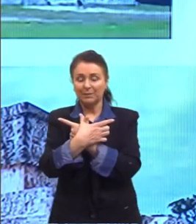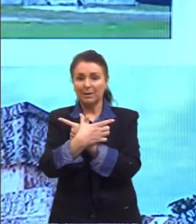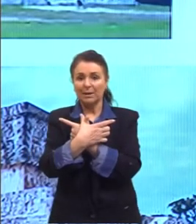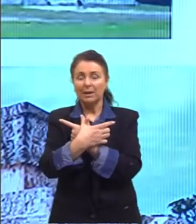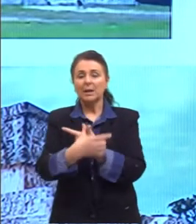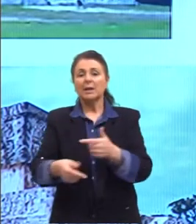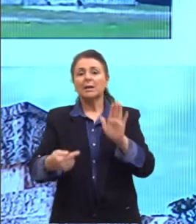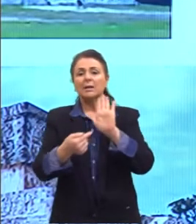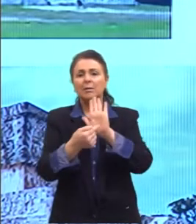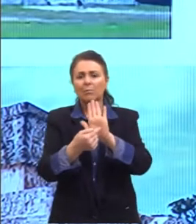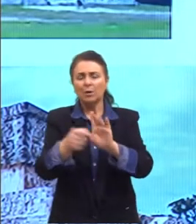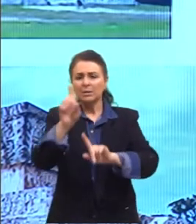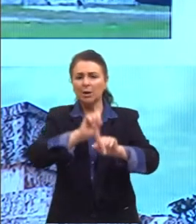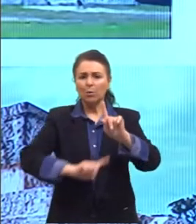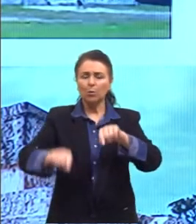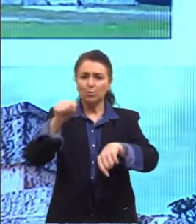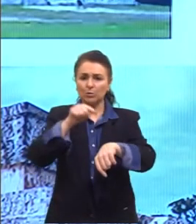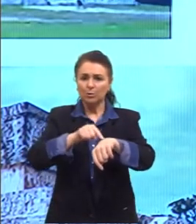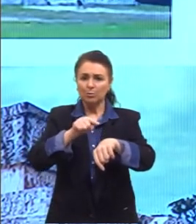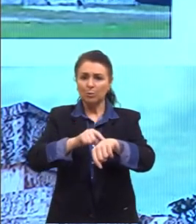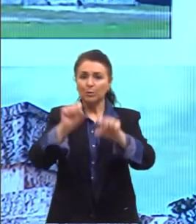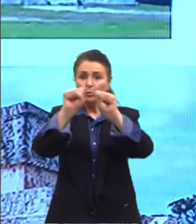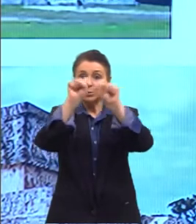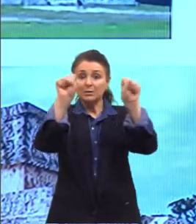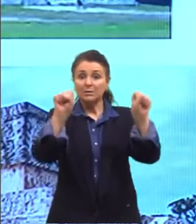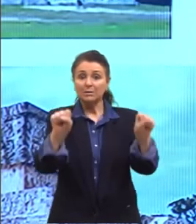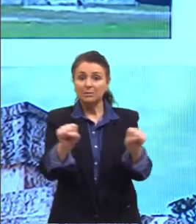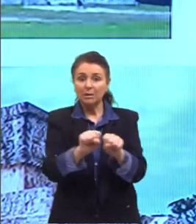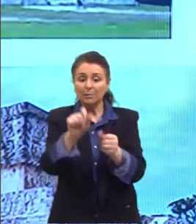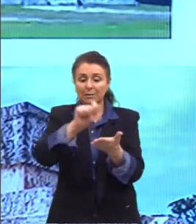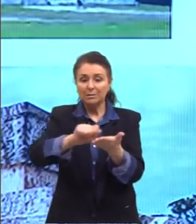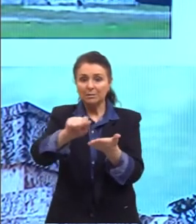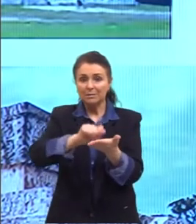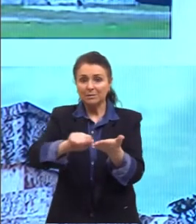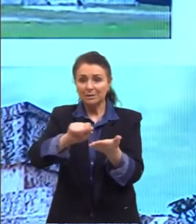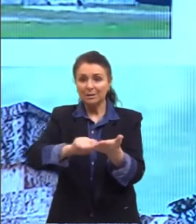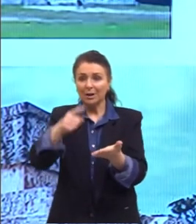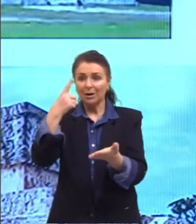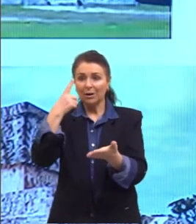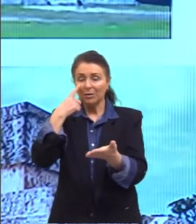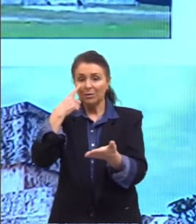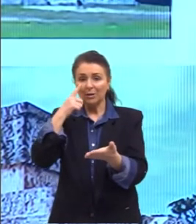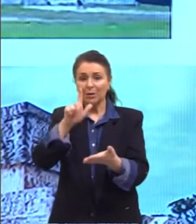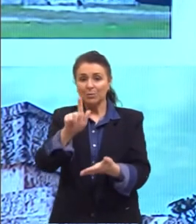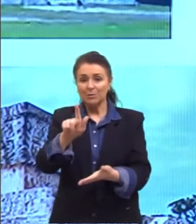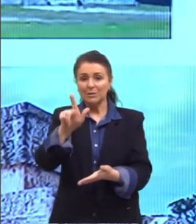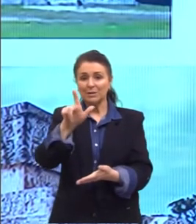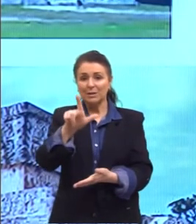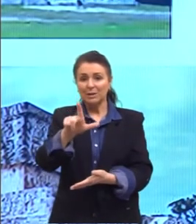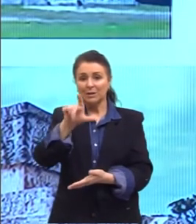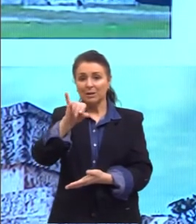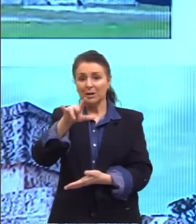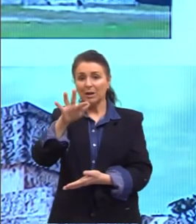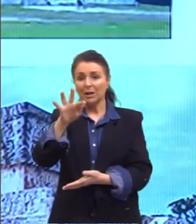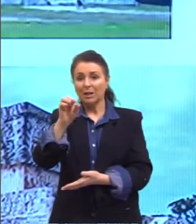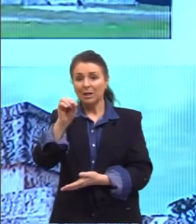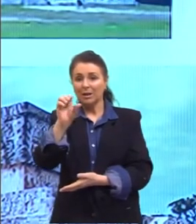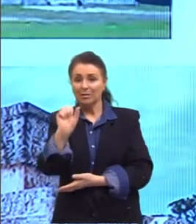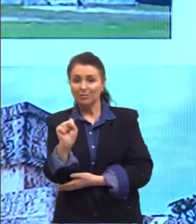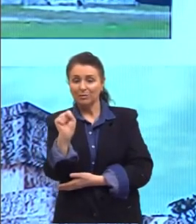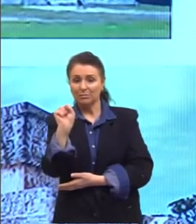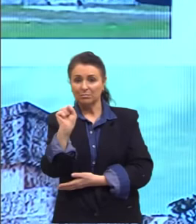momentos, apresentar junto o seu sistema de escrita. Então, aqui a gente tem alguns glifos, para além da